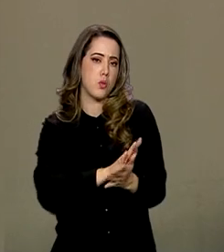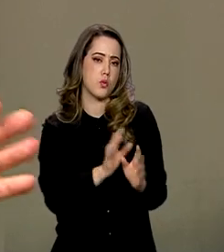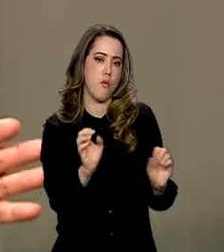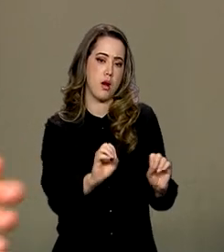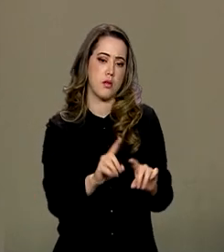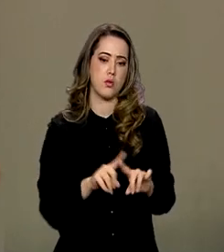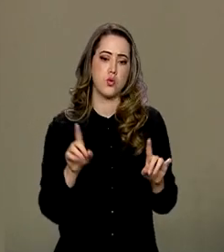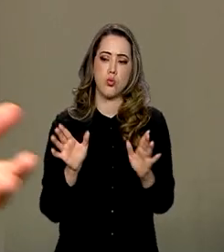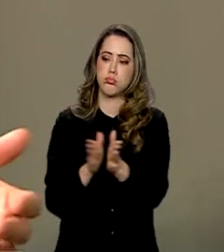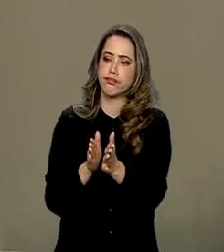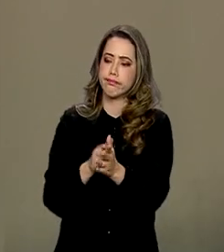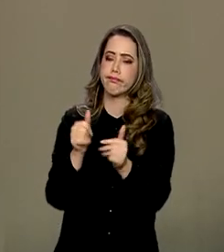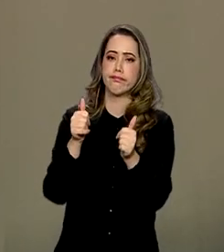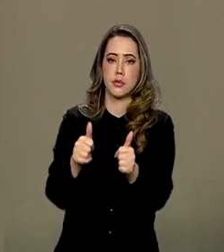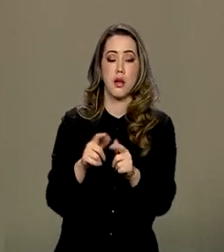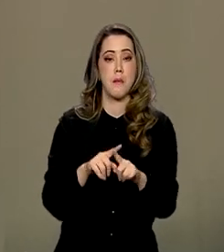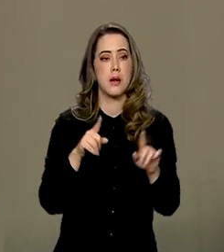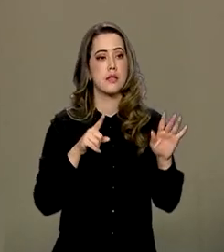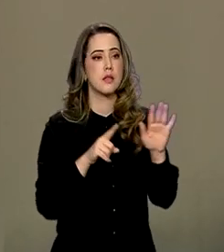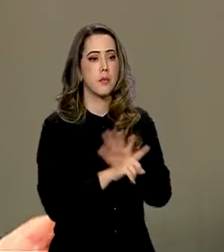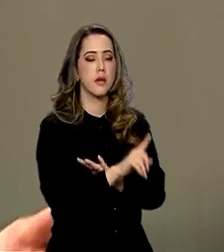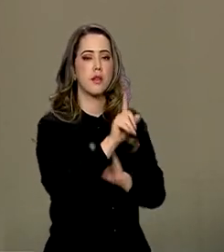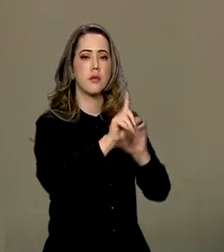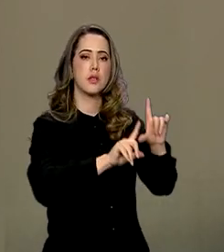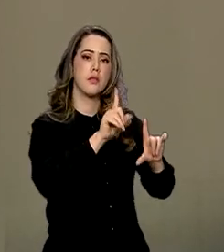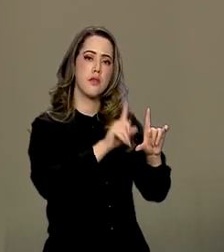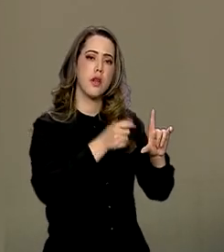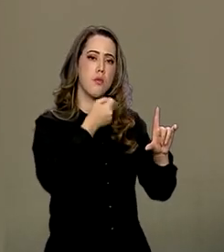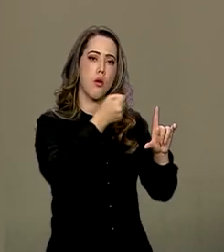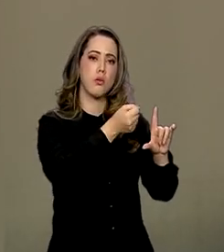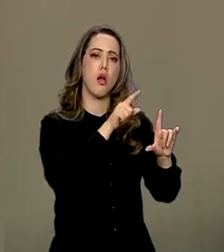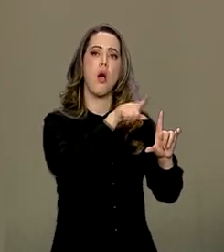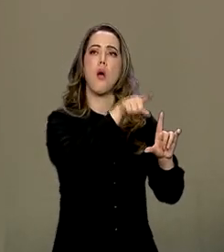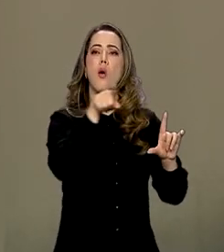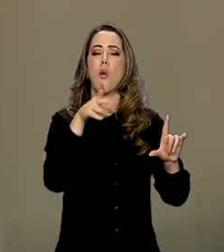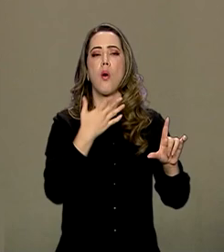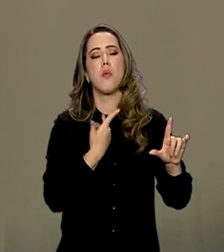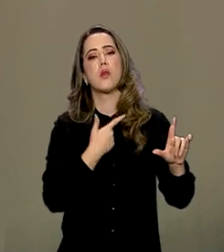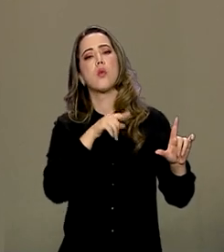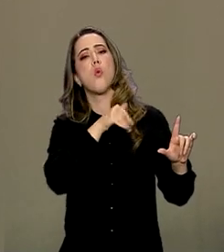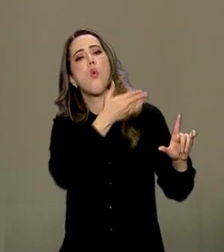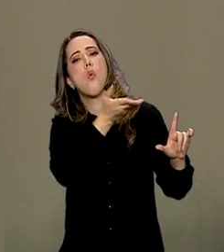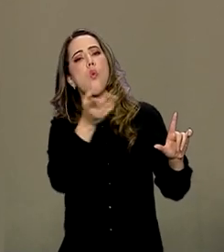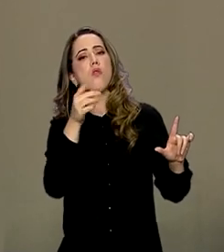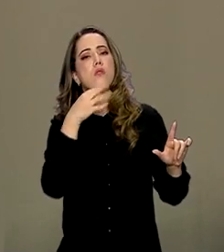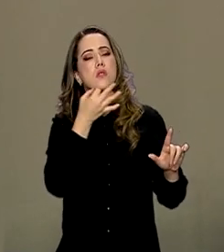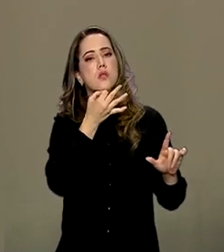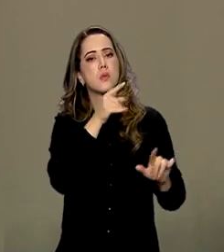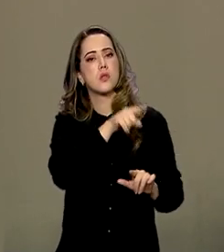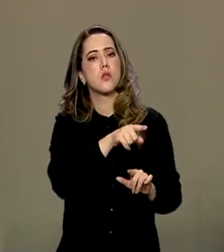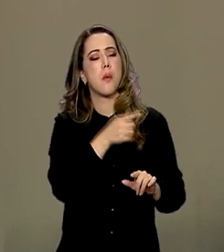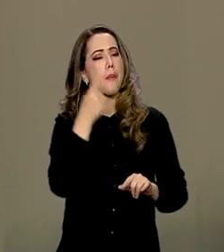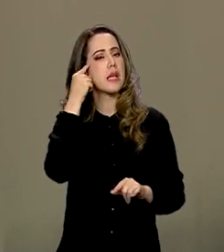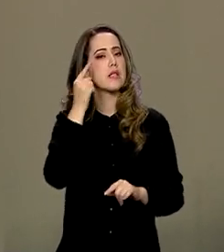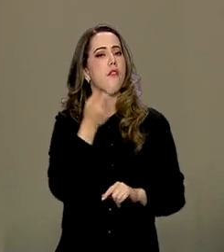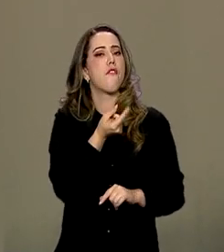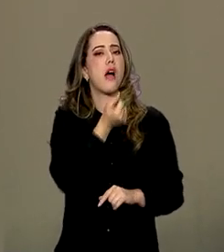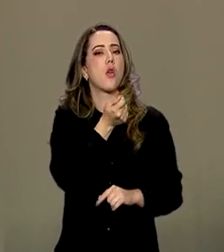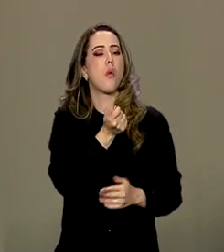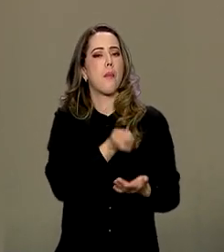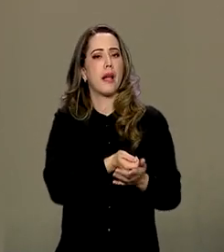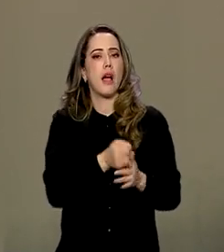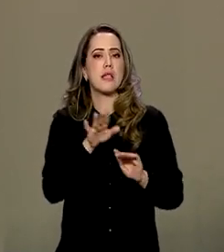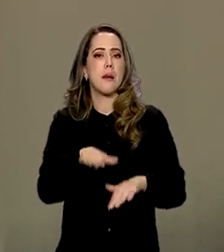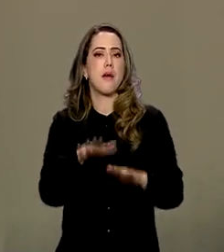Só elogio. Aí eu perguntava para os repórteres e para os colegas da imprensa. Quanto vocês acham que custou uma marcha dessa? Você acha que é